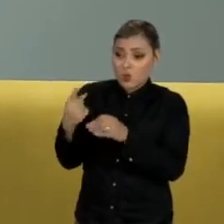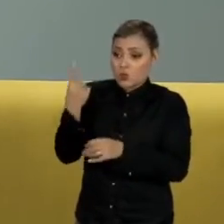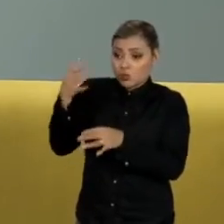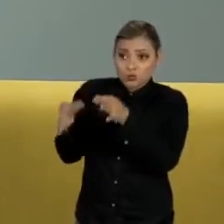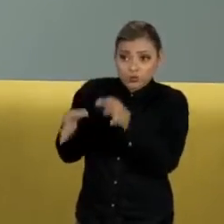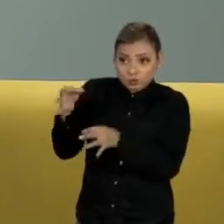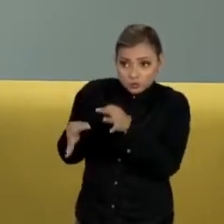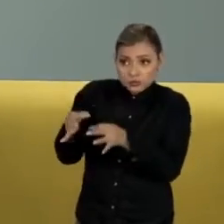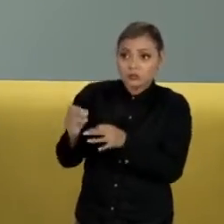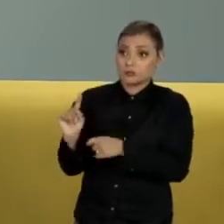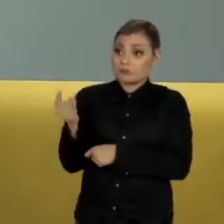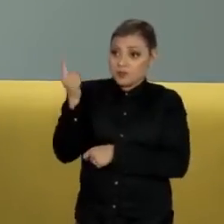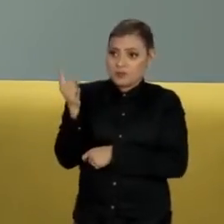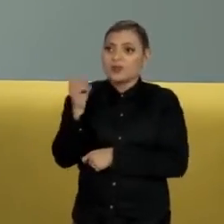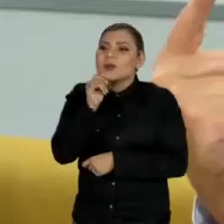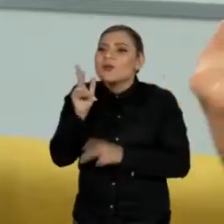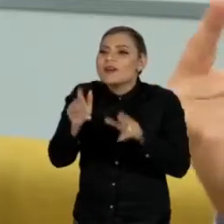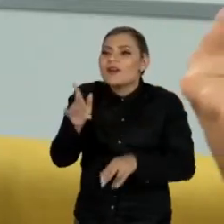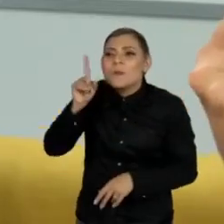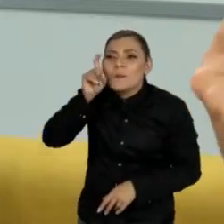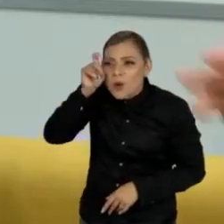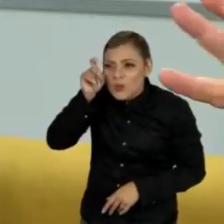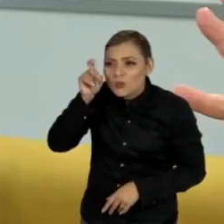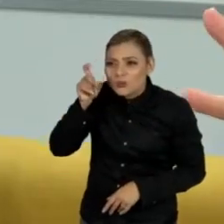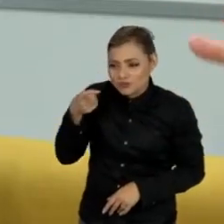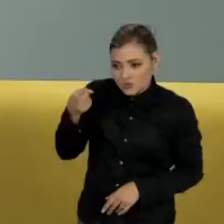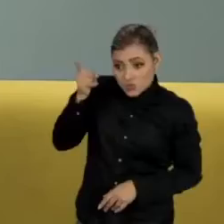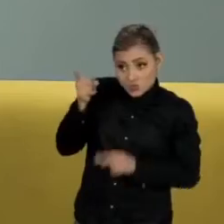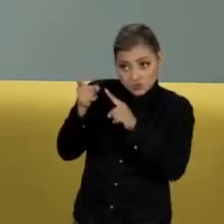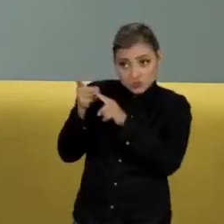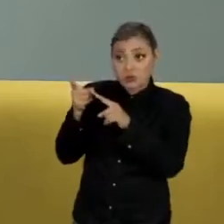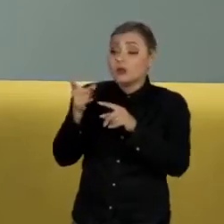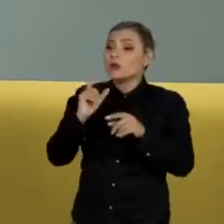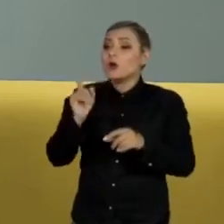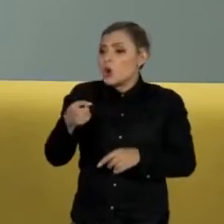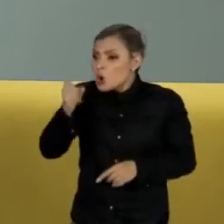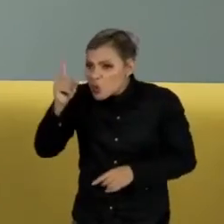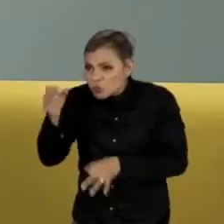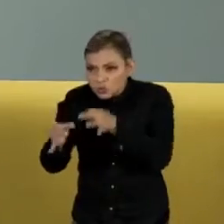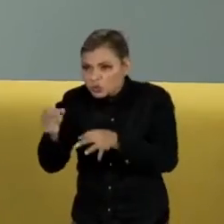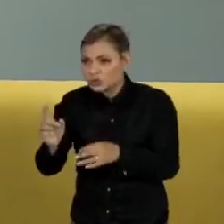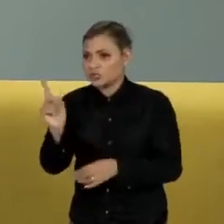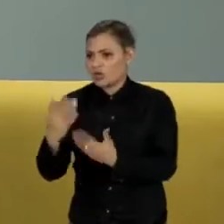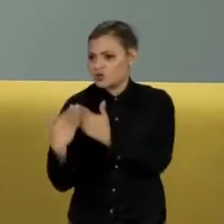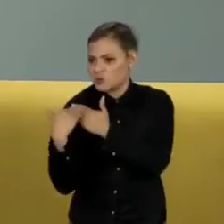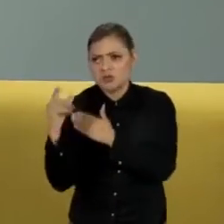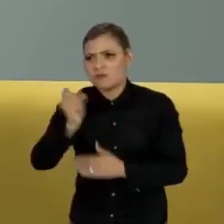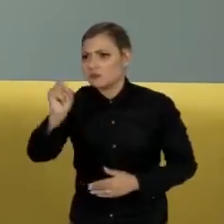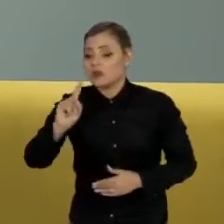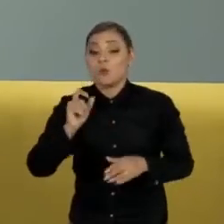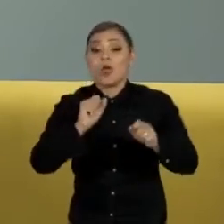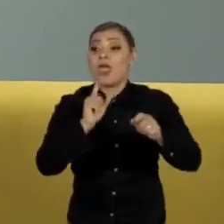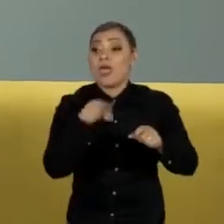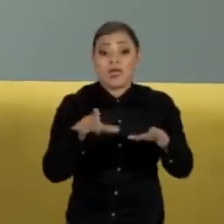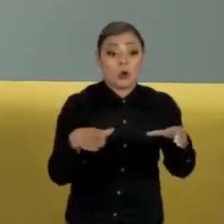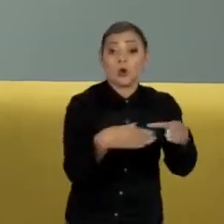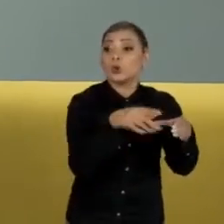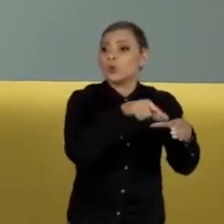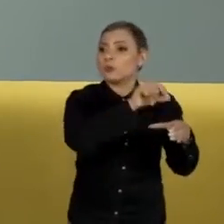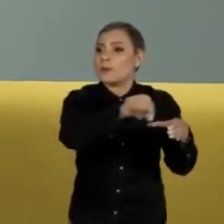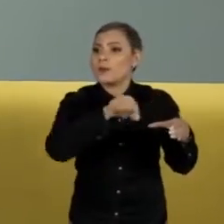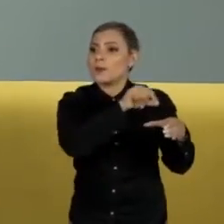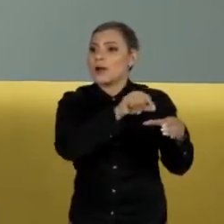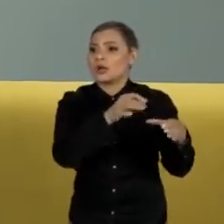instância, um Moro, por exemplo, como tivemos, vamos ter um tribunal, um órgão colegiado. Tira o protagonismo do juiz